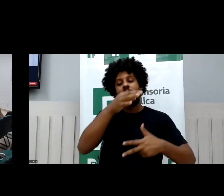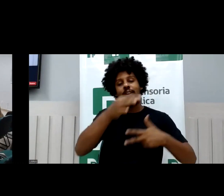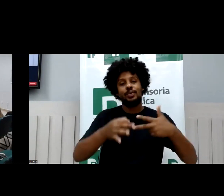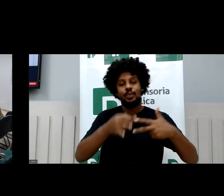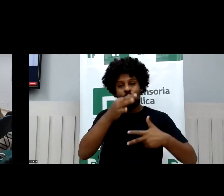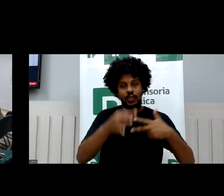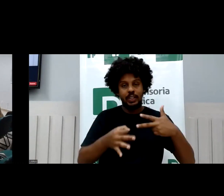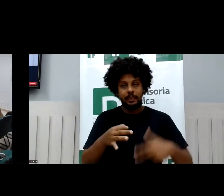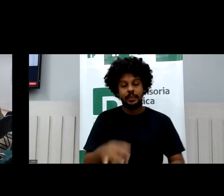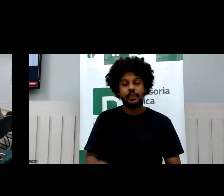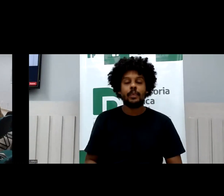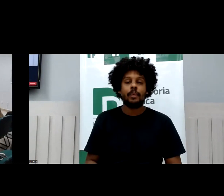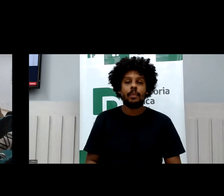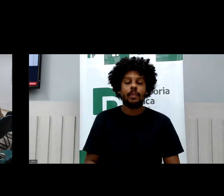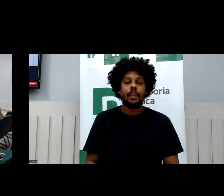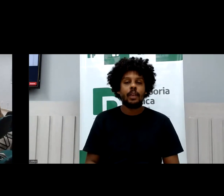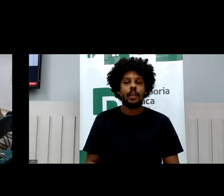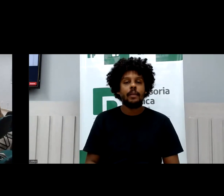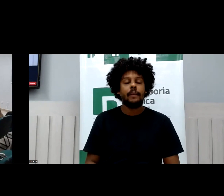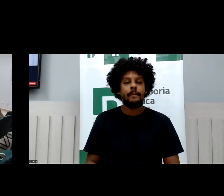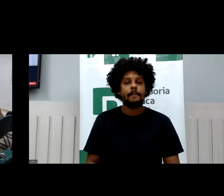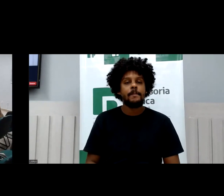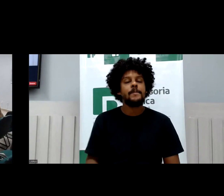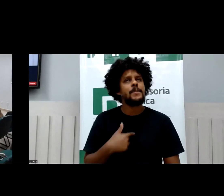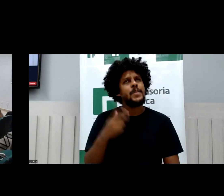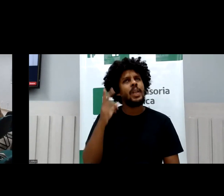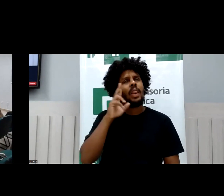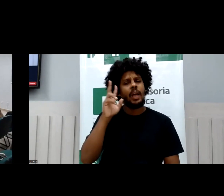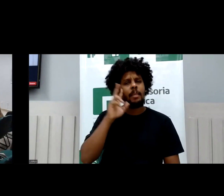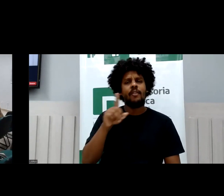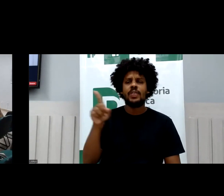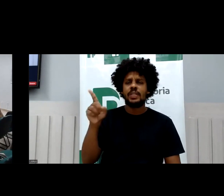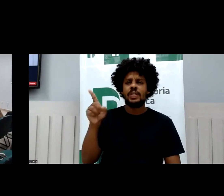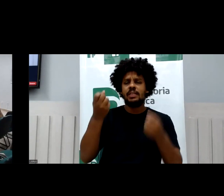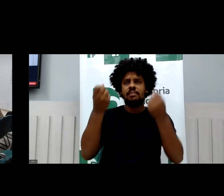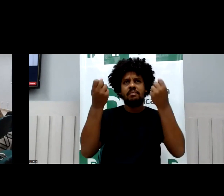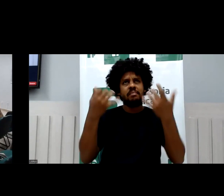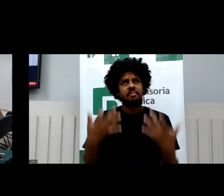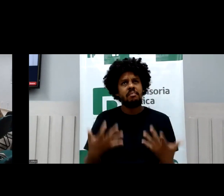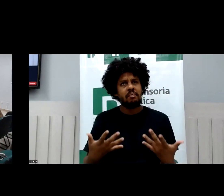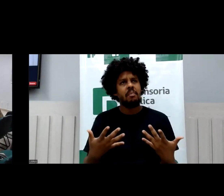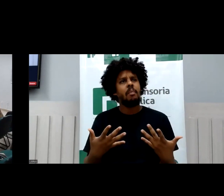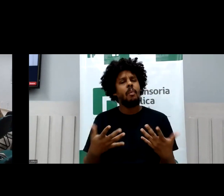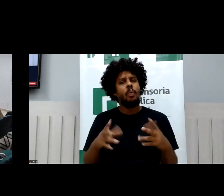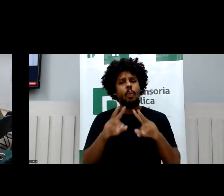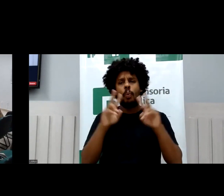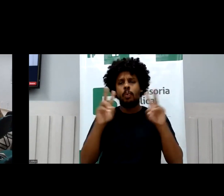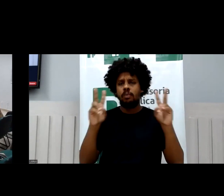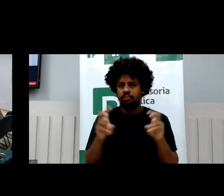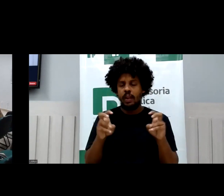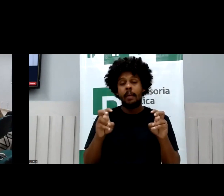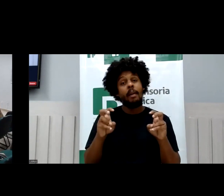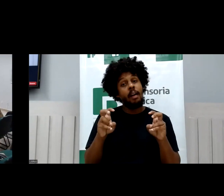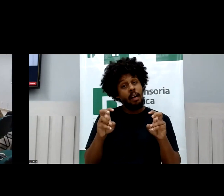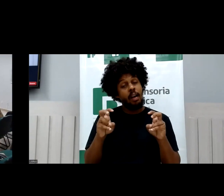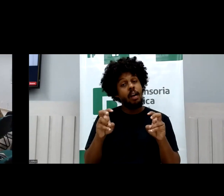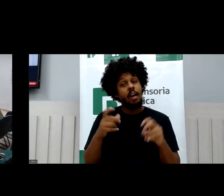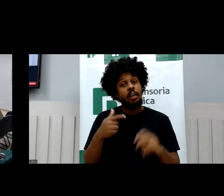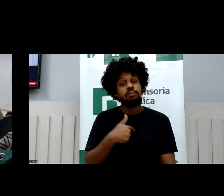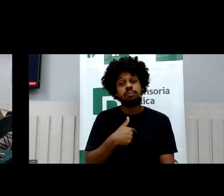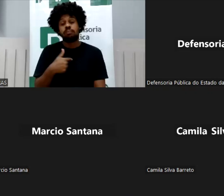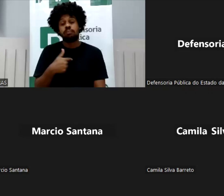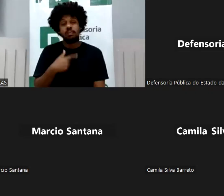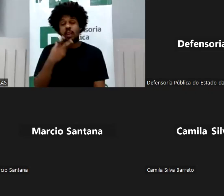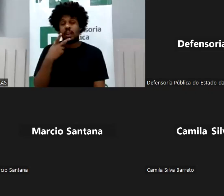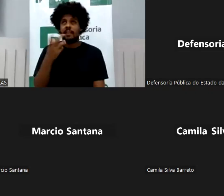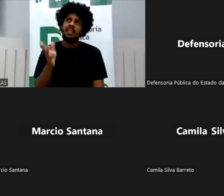Eu lembro muito timidamente quando você comentou comigo, Gisele, sobre esse assunto, eu falei, ah, mas isso não é demanda